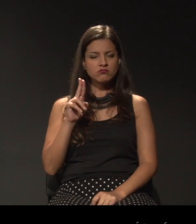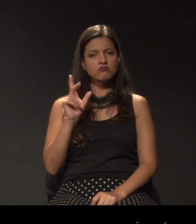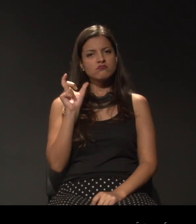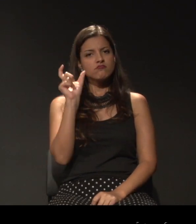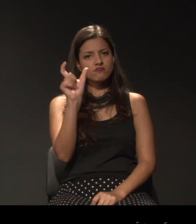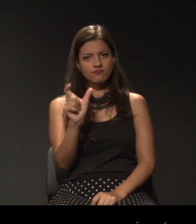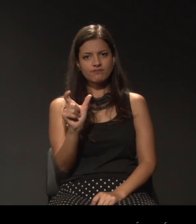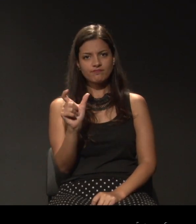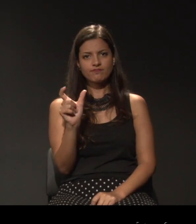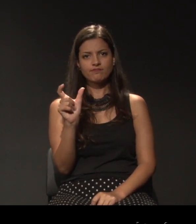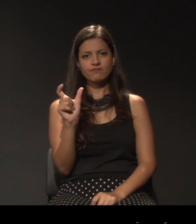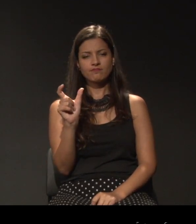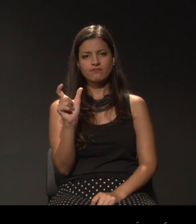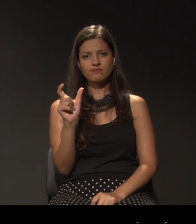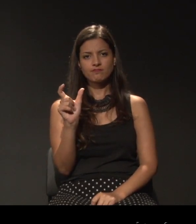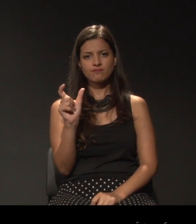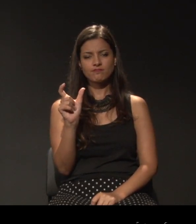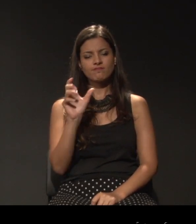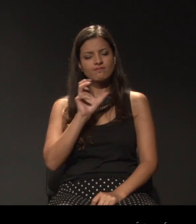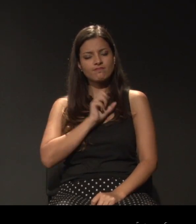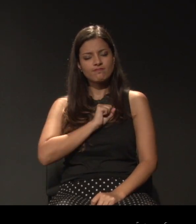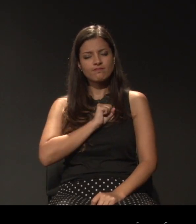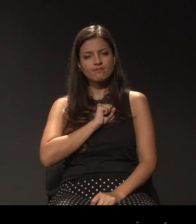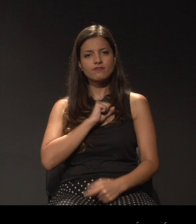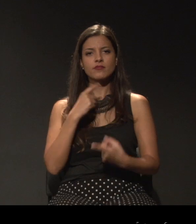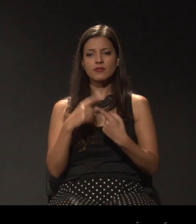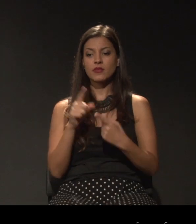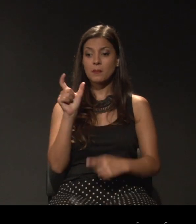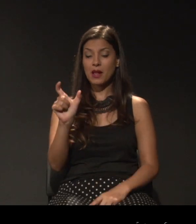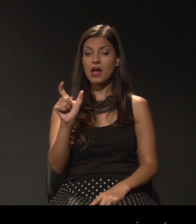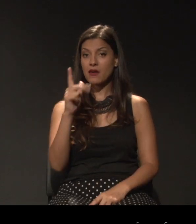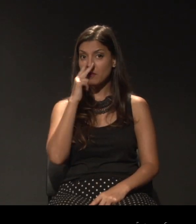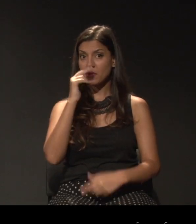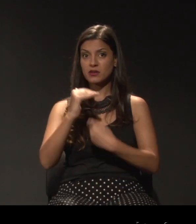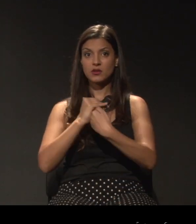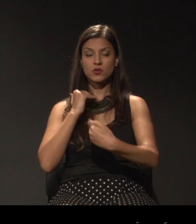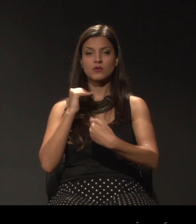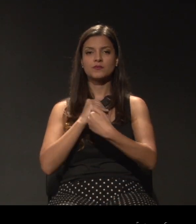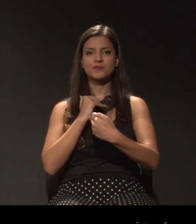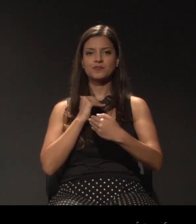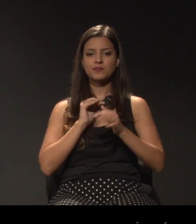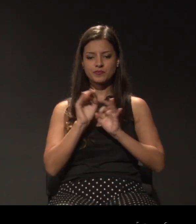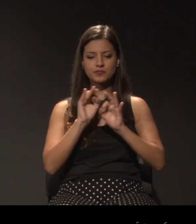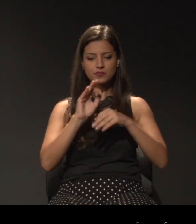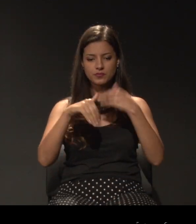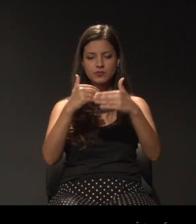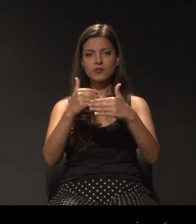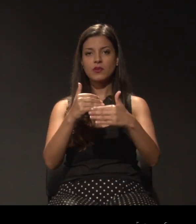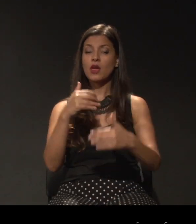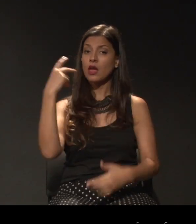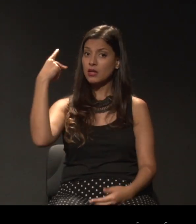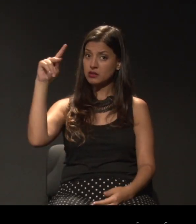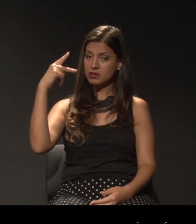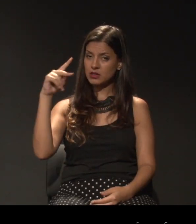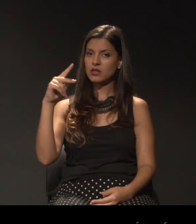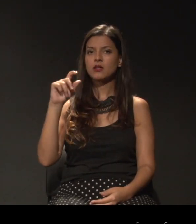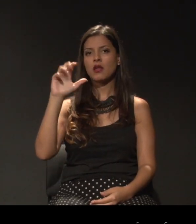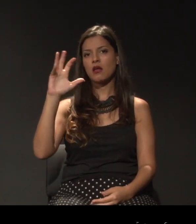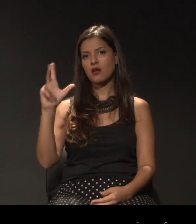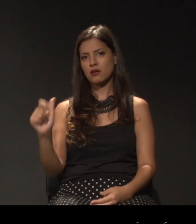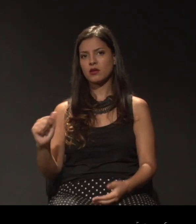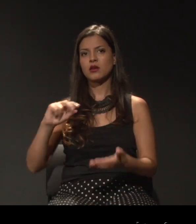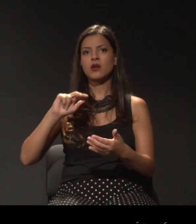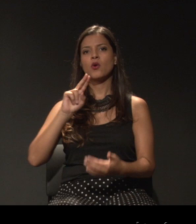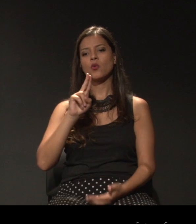que deu norte ao nosso projeto. Ubuntu é um provérbio africano que significa eu sou